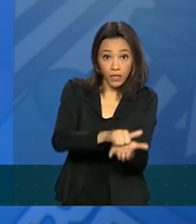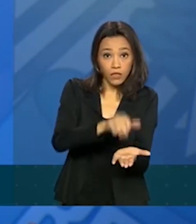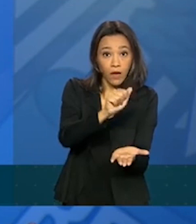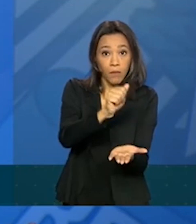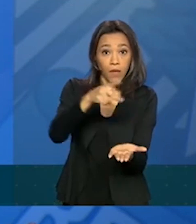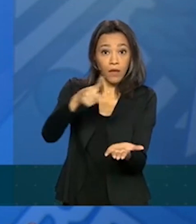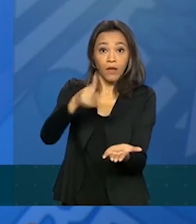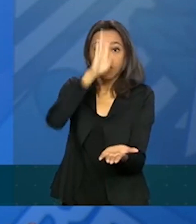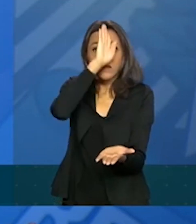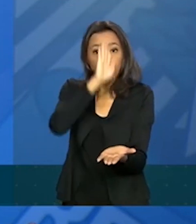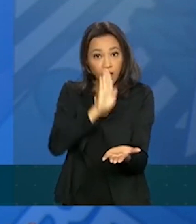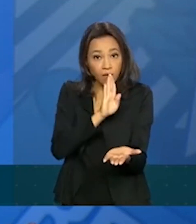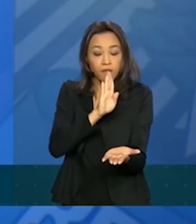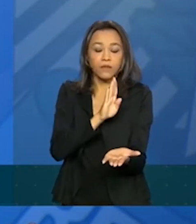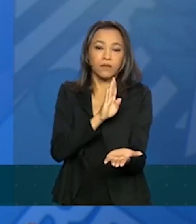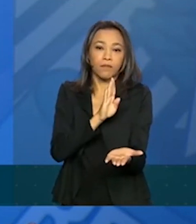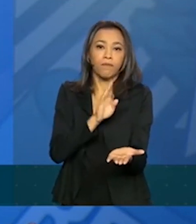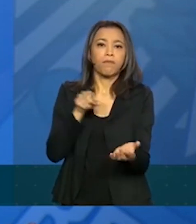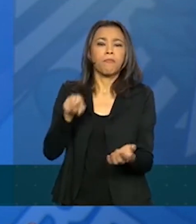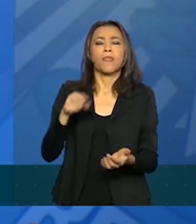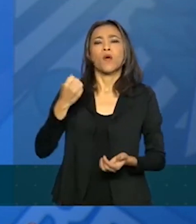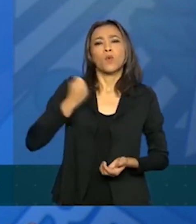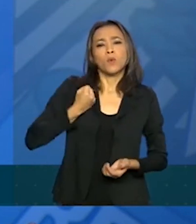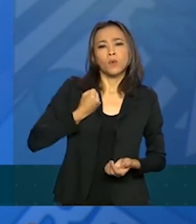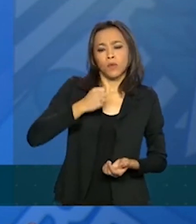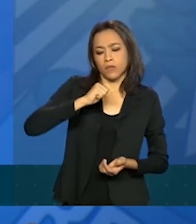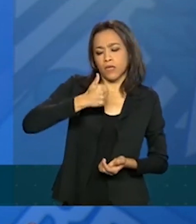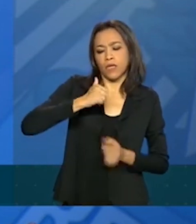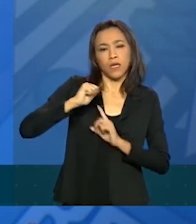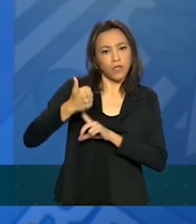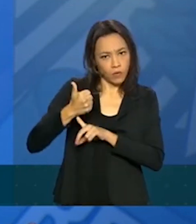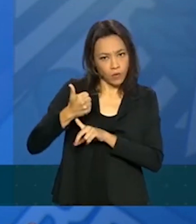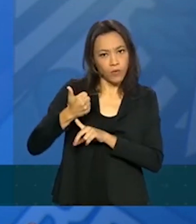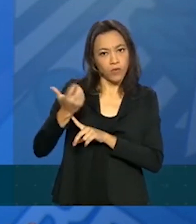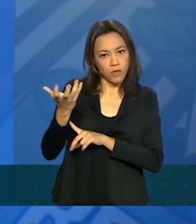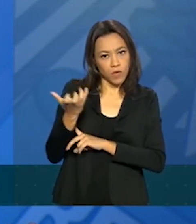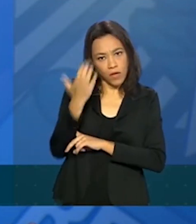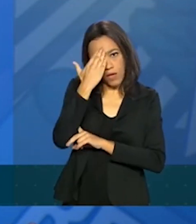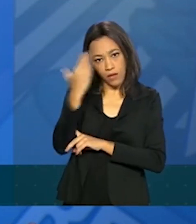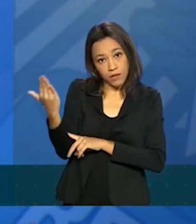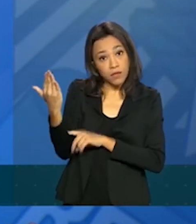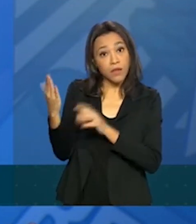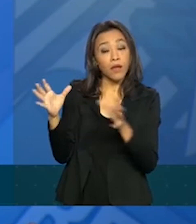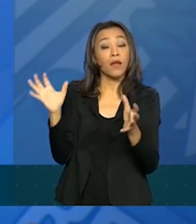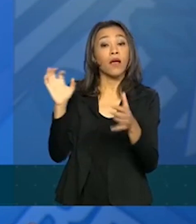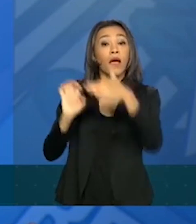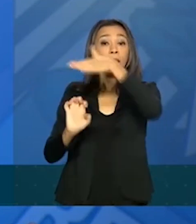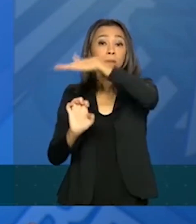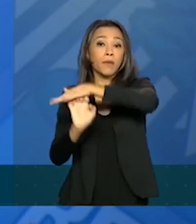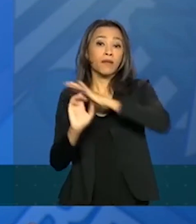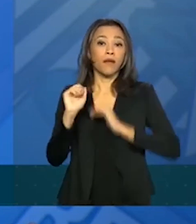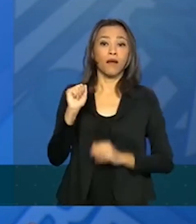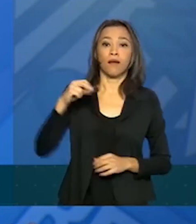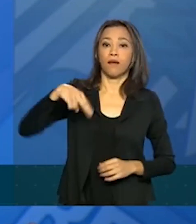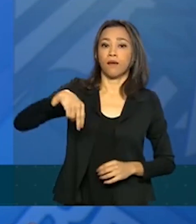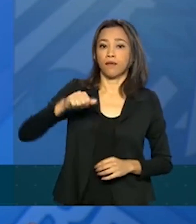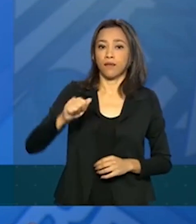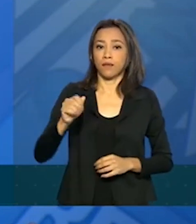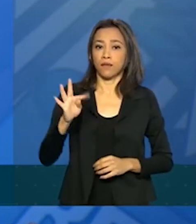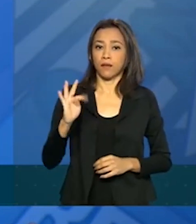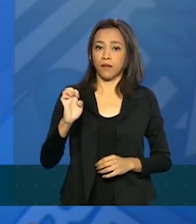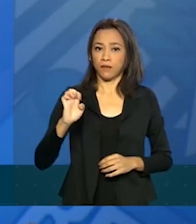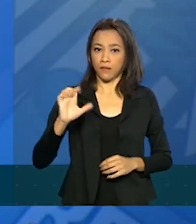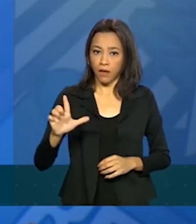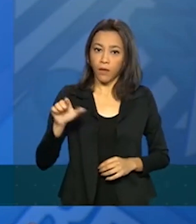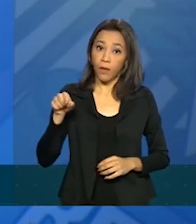graça. A Central 111, que também quero agradecer a Anatel, que nos ajudou muito, é uma central de